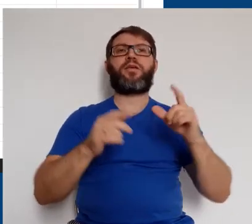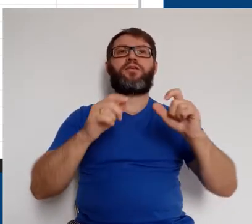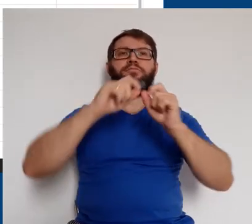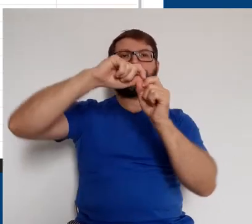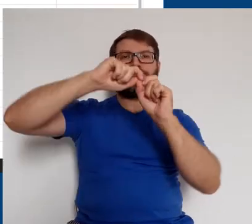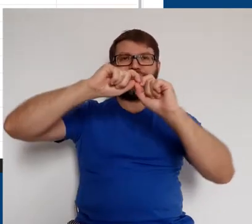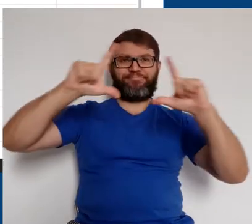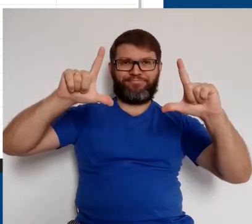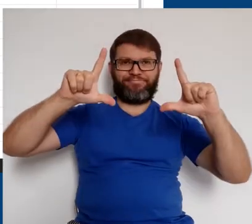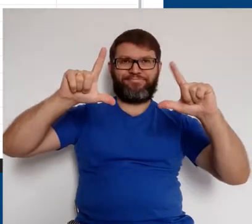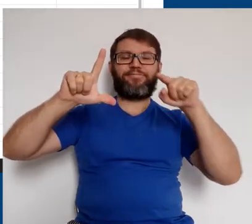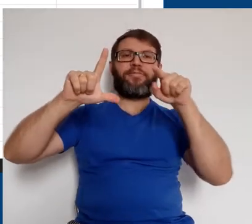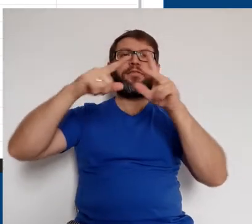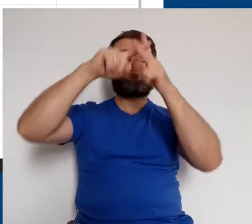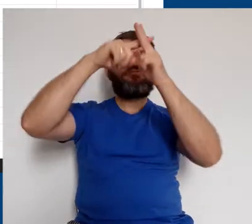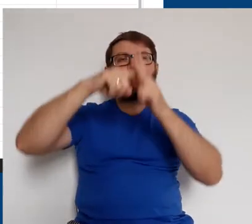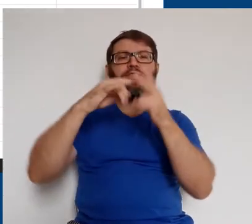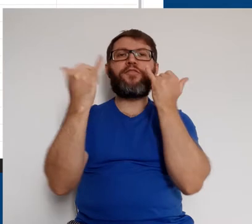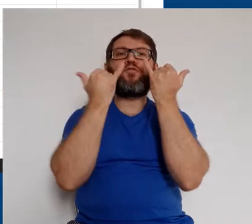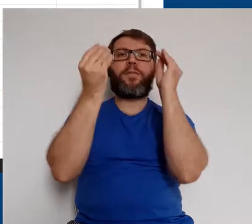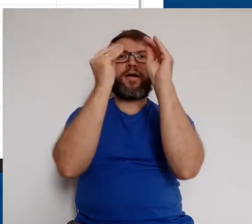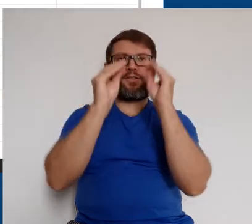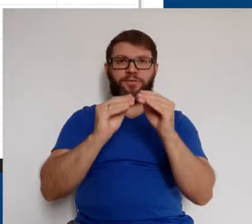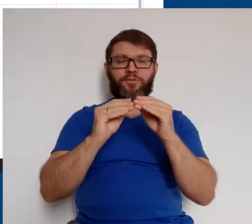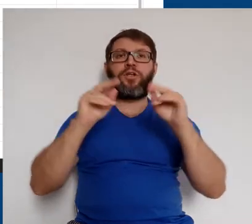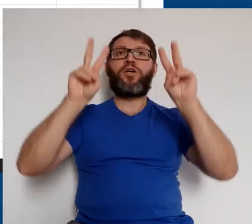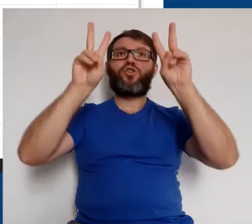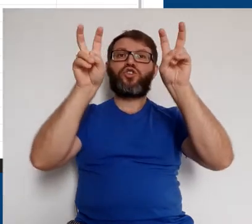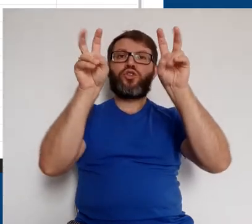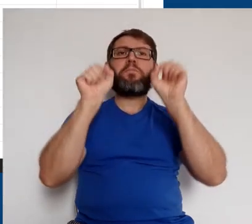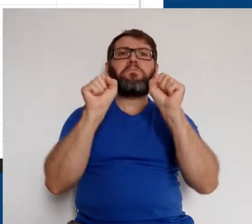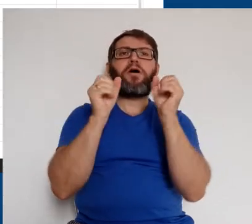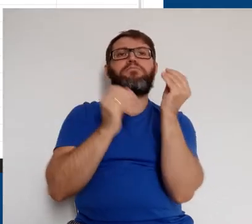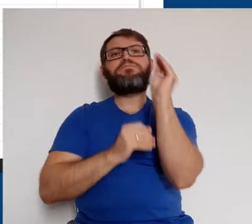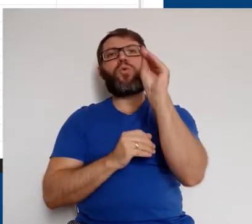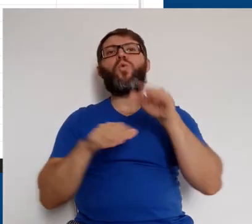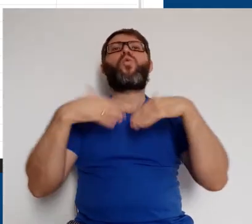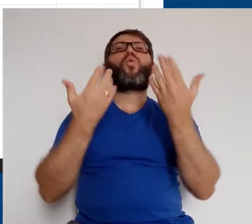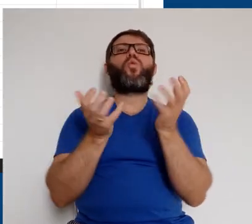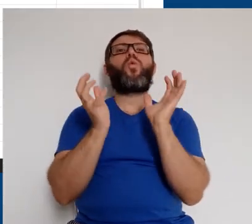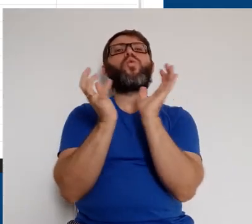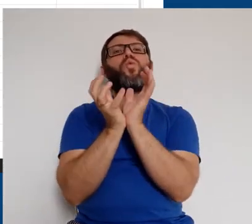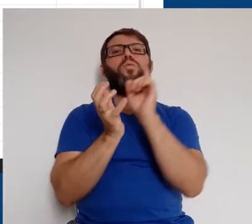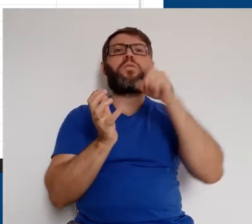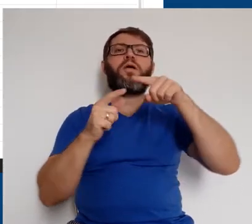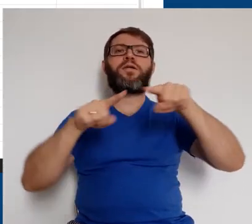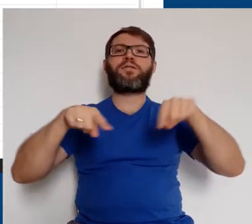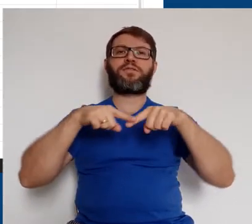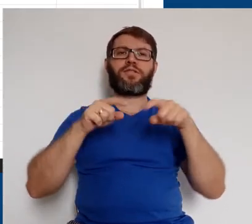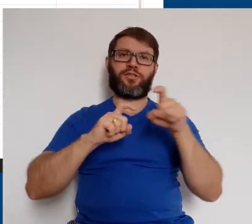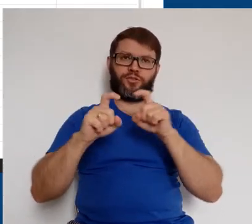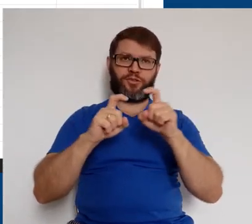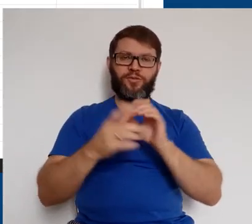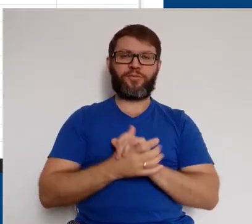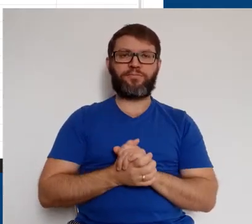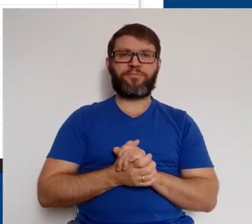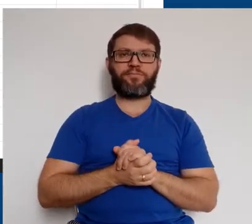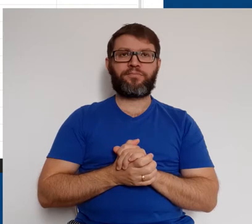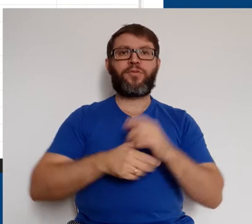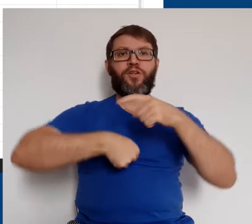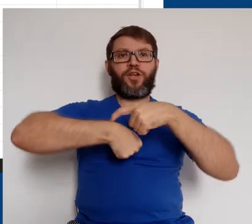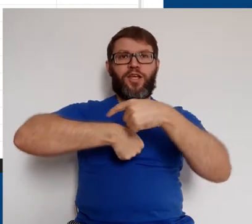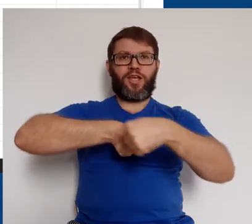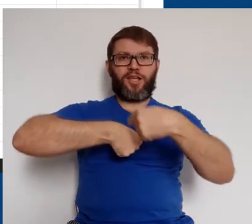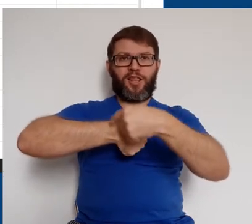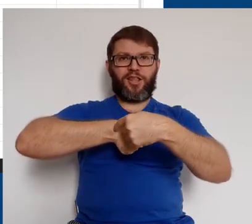A seguir, vamos configurar a nossa sala. No título, podemos indicar de qual grupo é essa sala de reuniões.